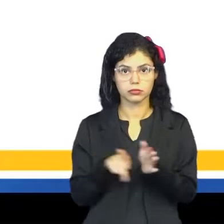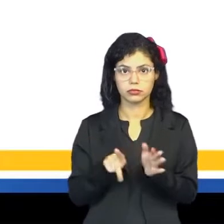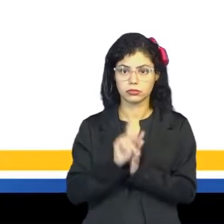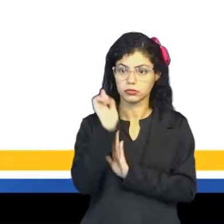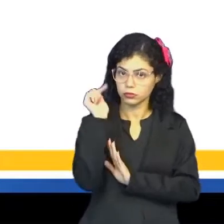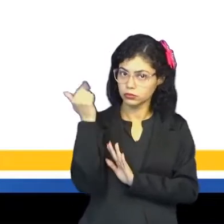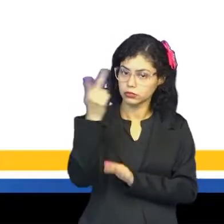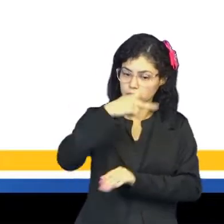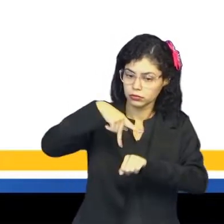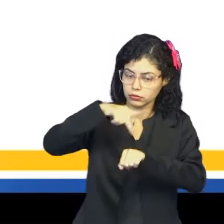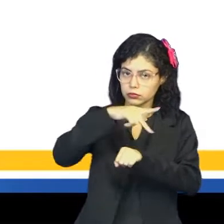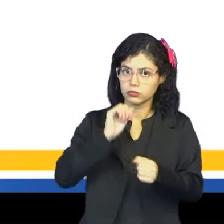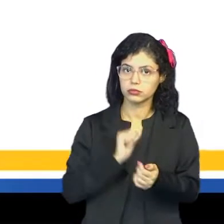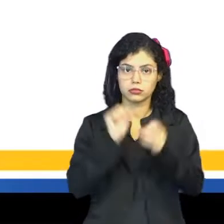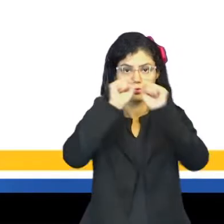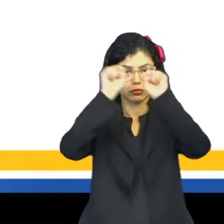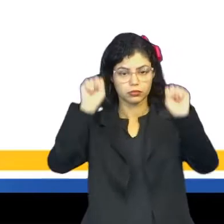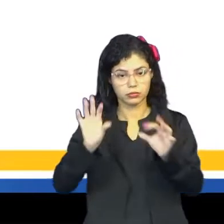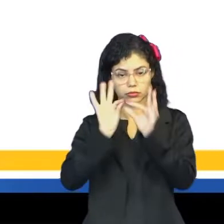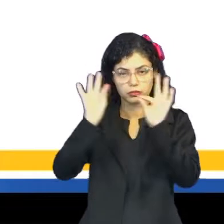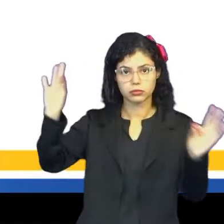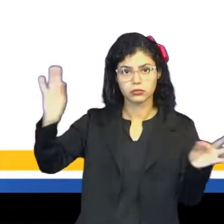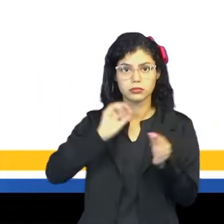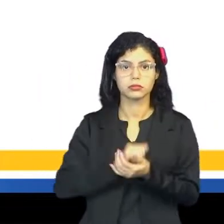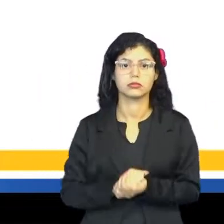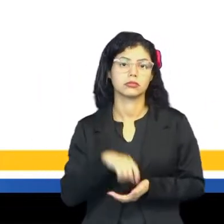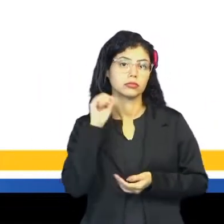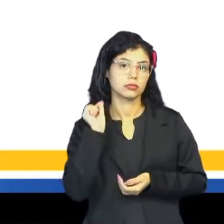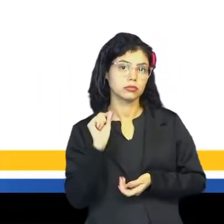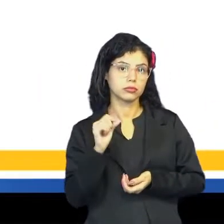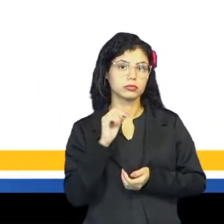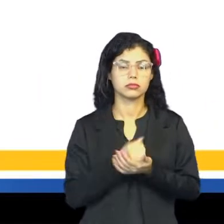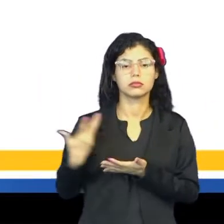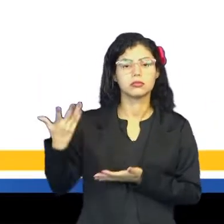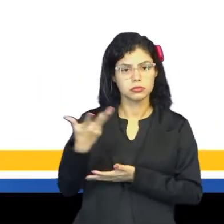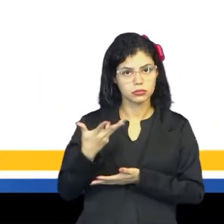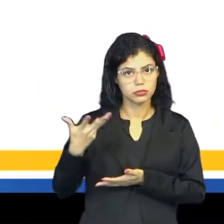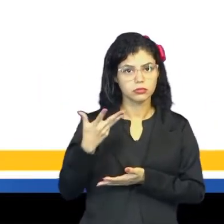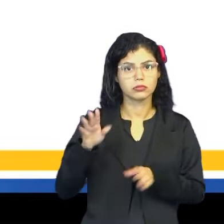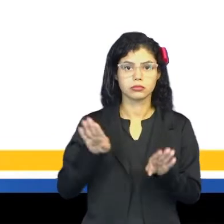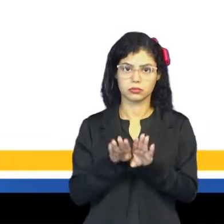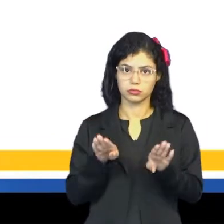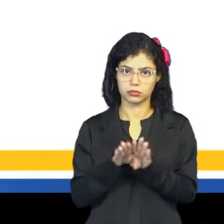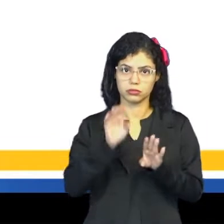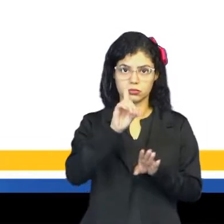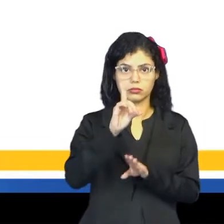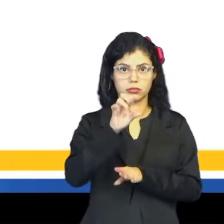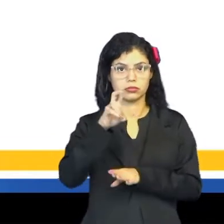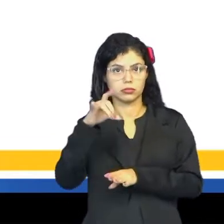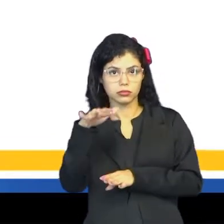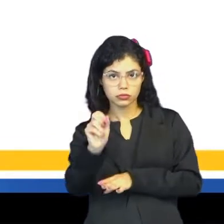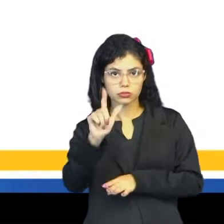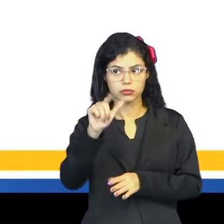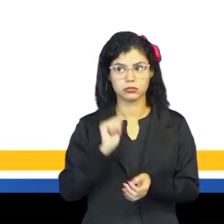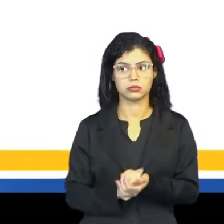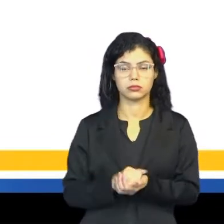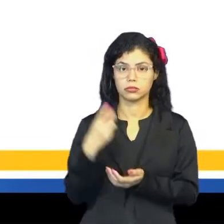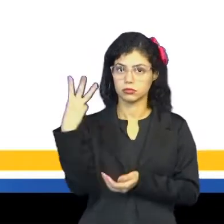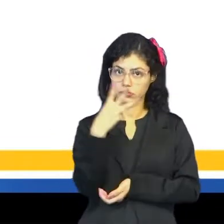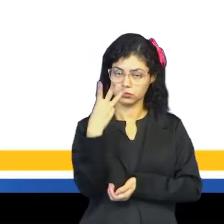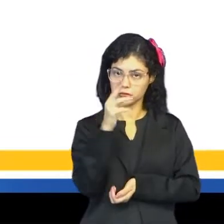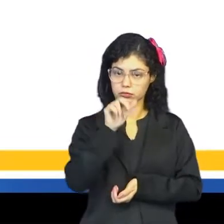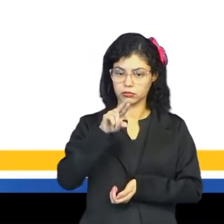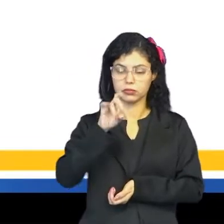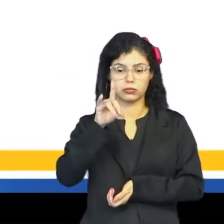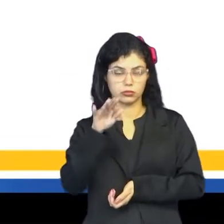naquele país o sistema de medidas de base decimal com três unidades titulares.